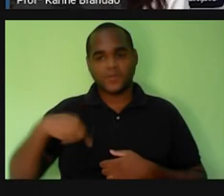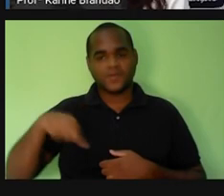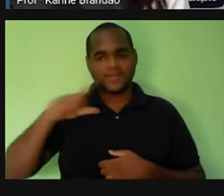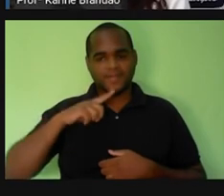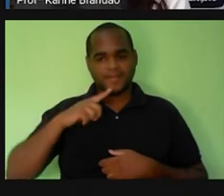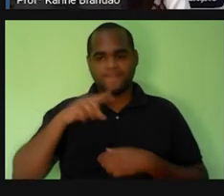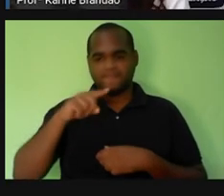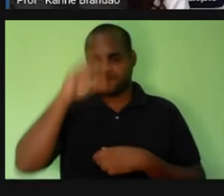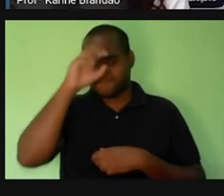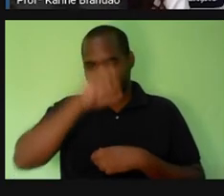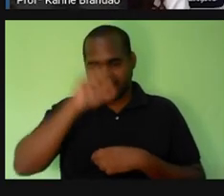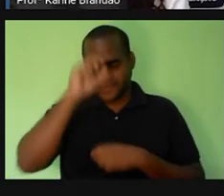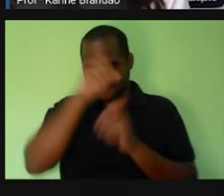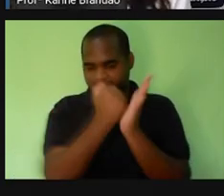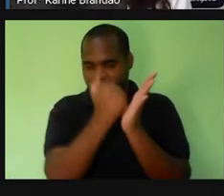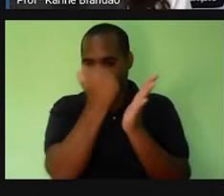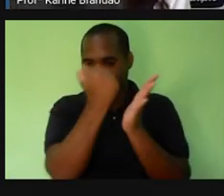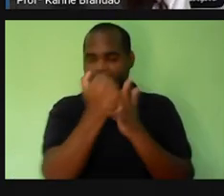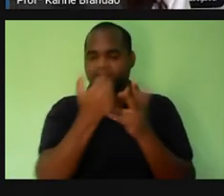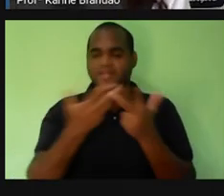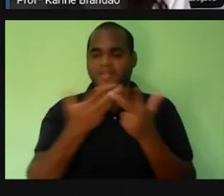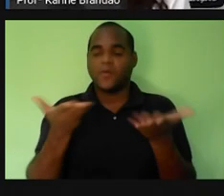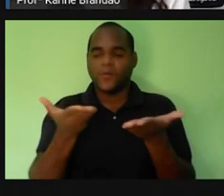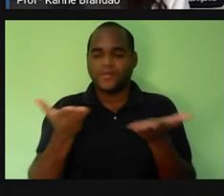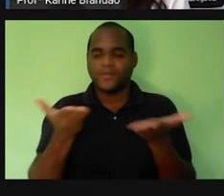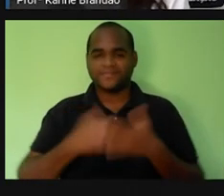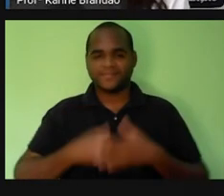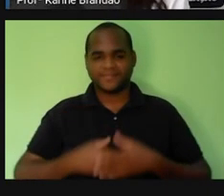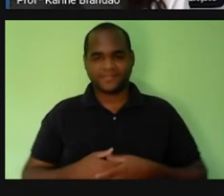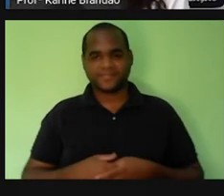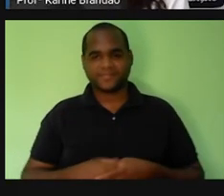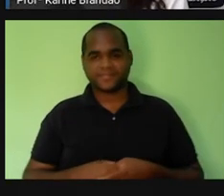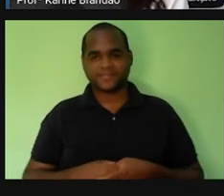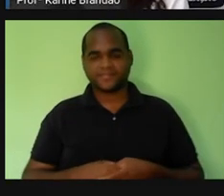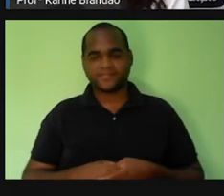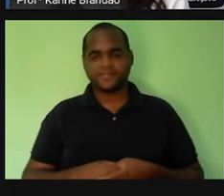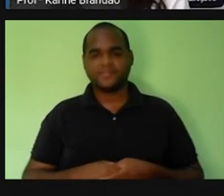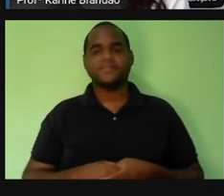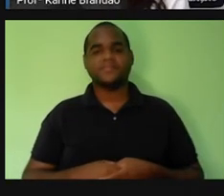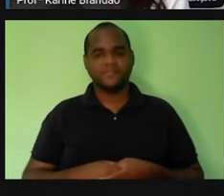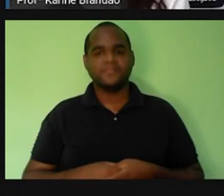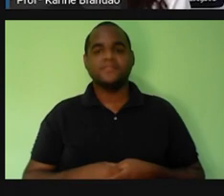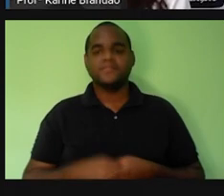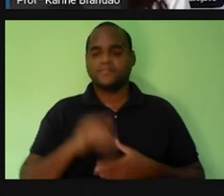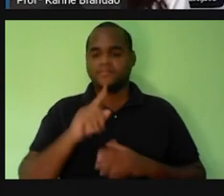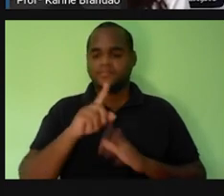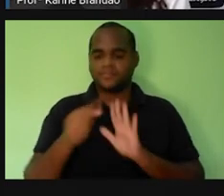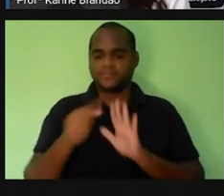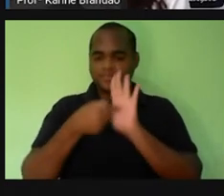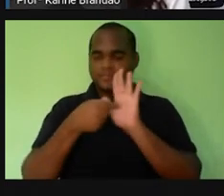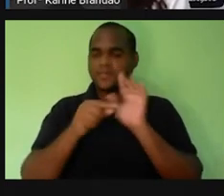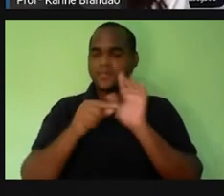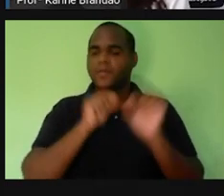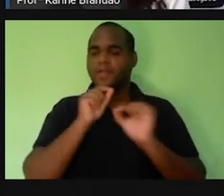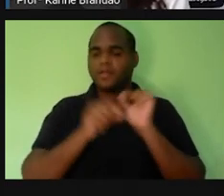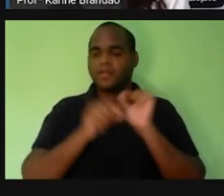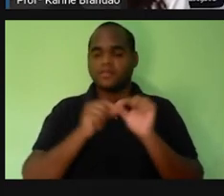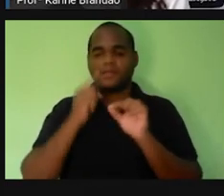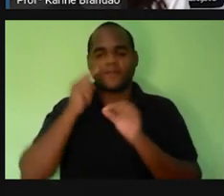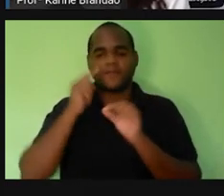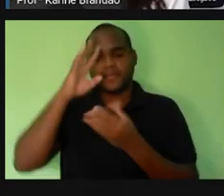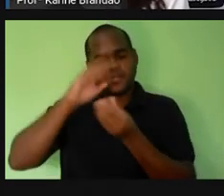fundo hoje. E aí, quais são os nossos objetivos da aula, né? Primeiro, compreender a